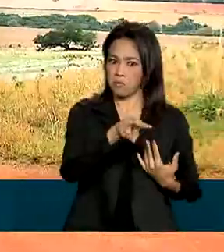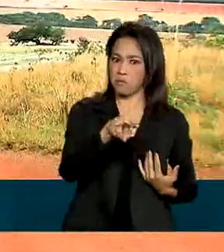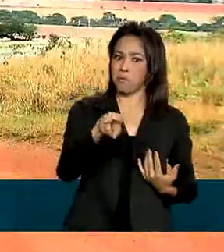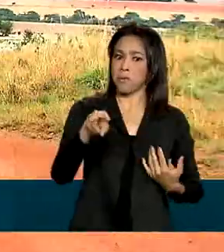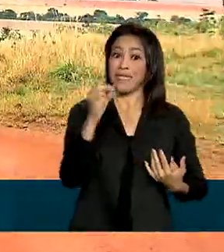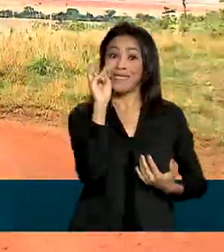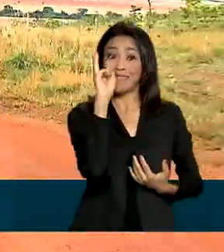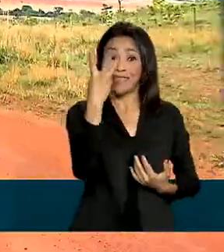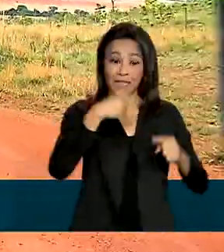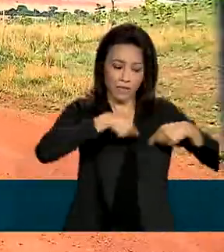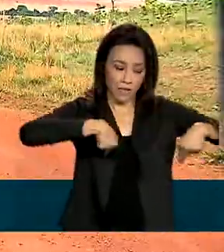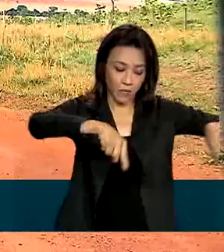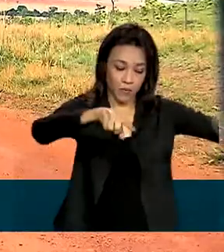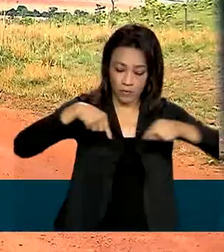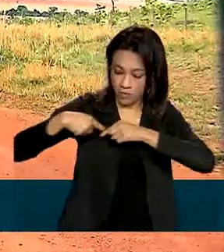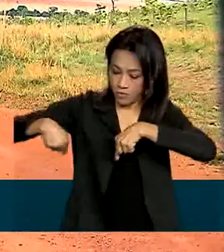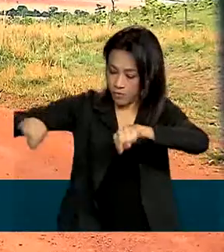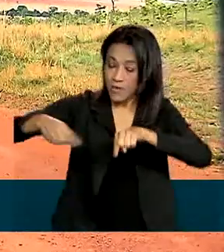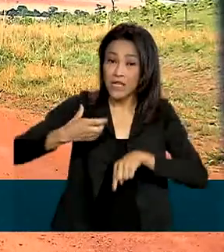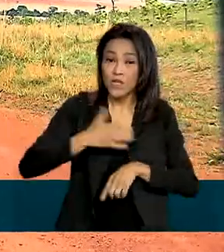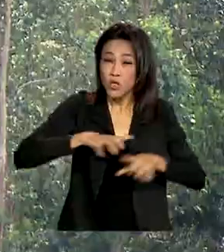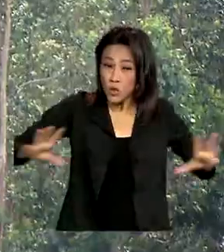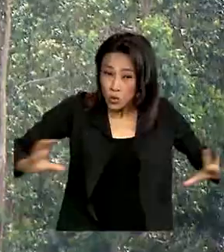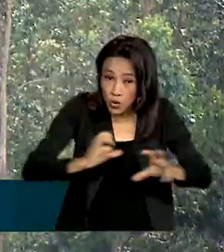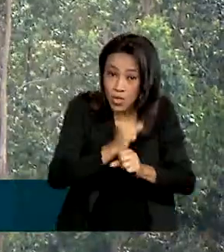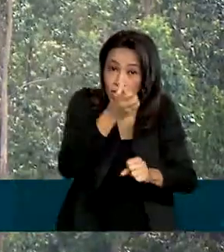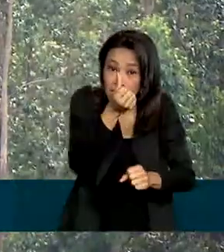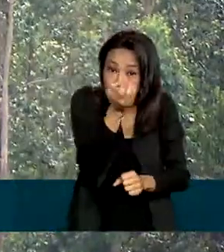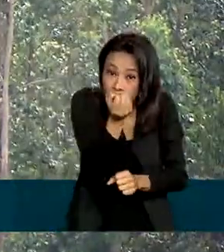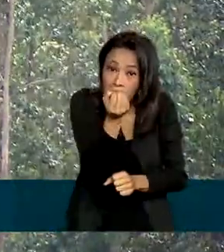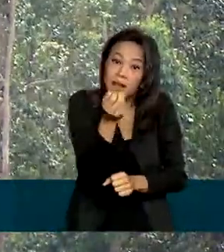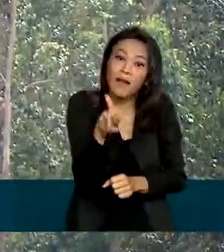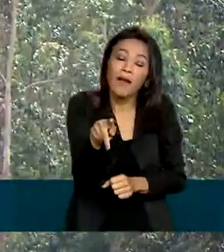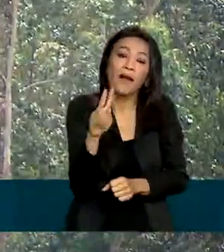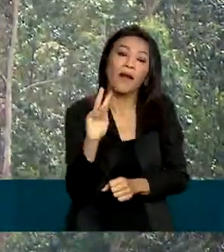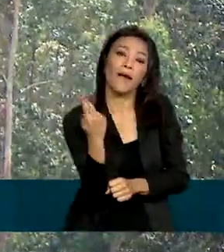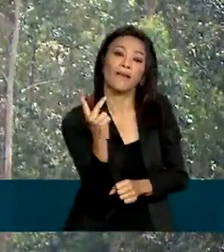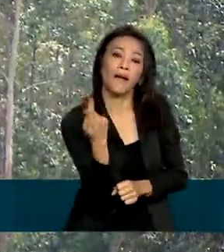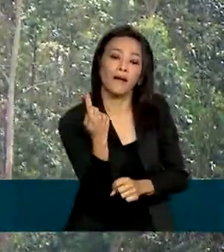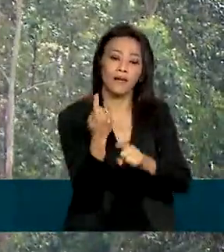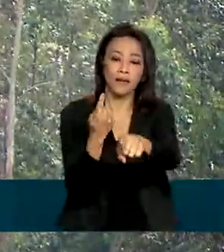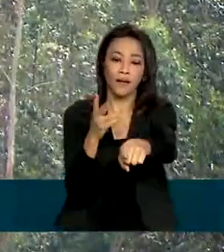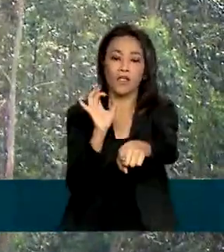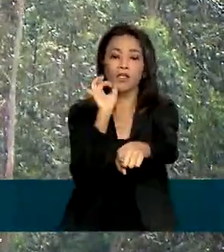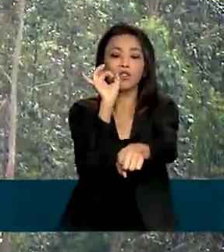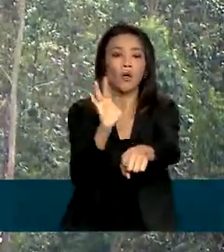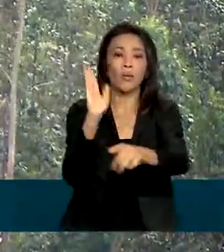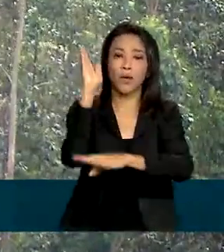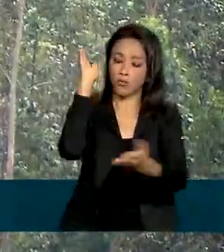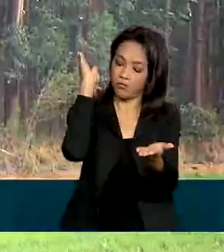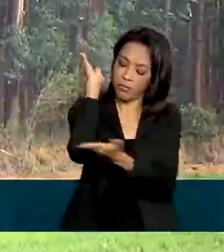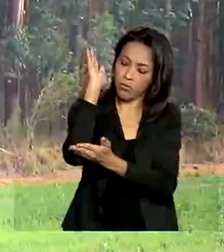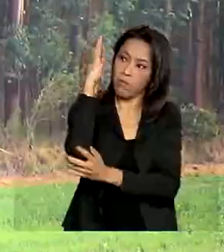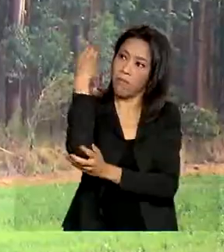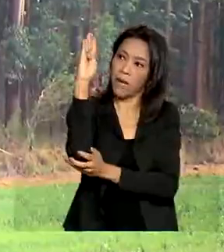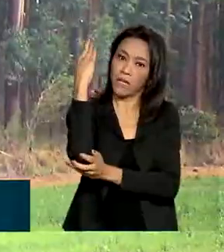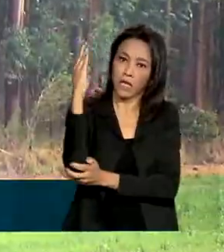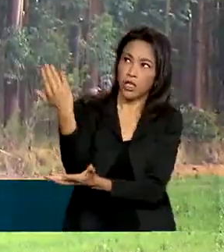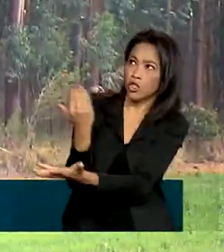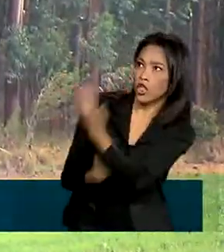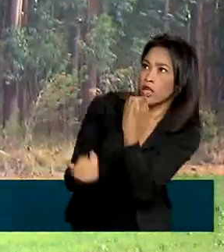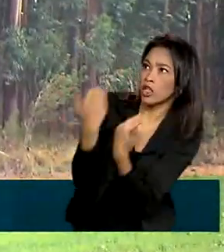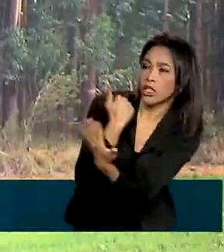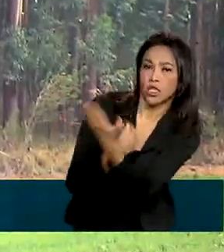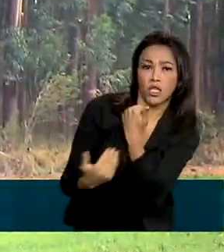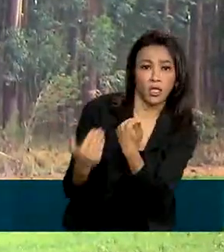áreas num total de 60 hectares, uma floresta direcionada somente para a extração da madeira. Com isso, não